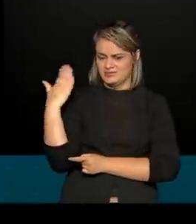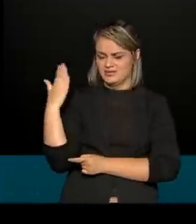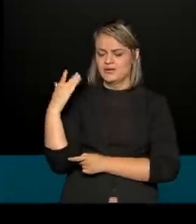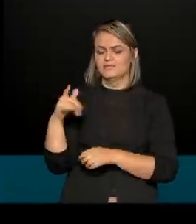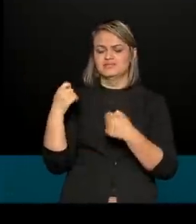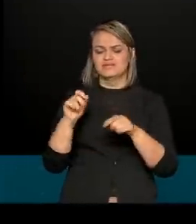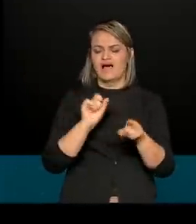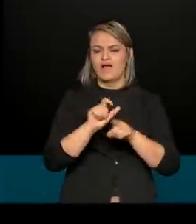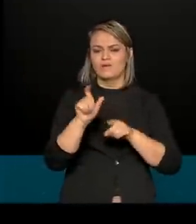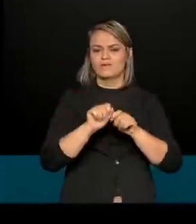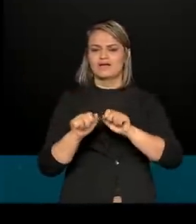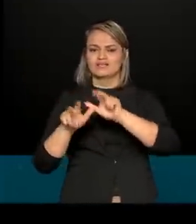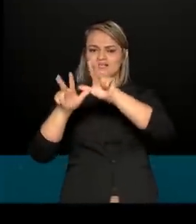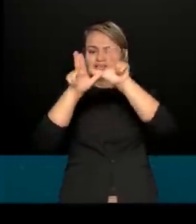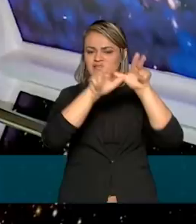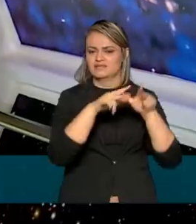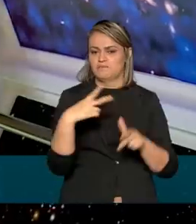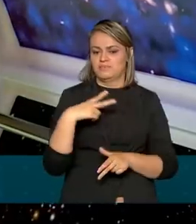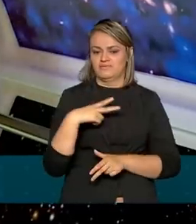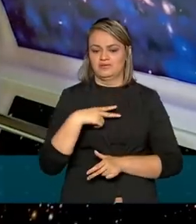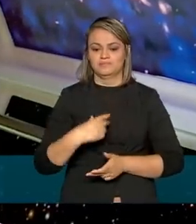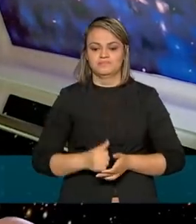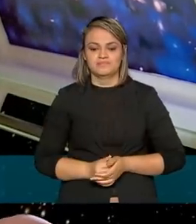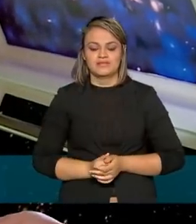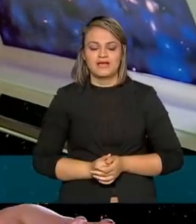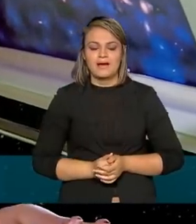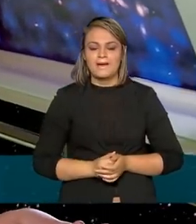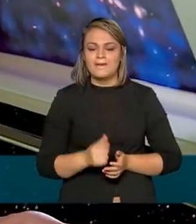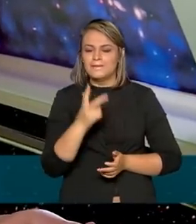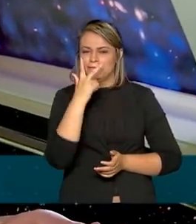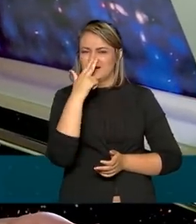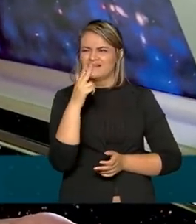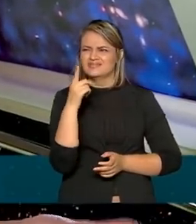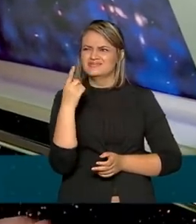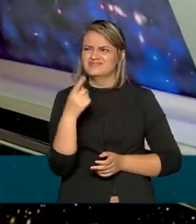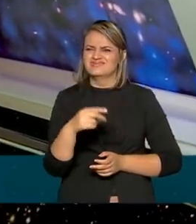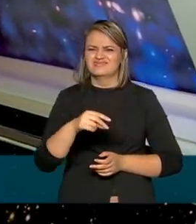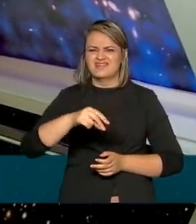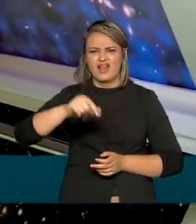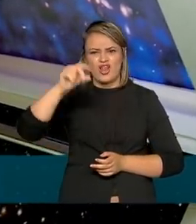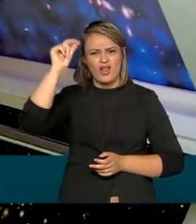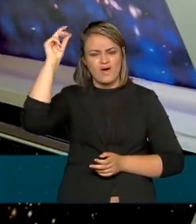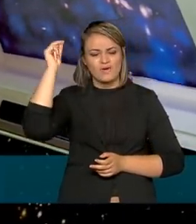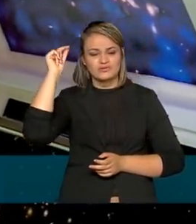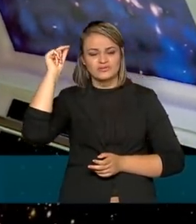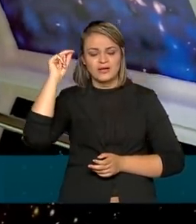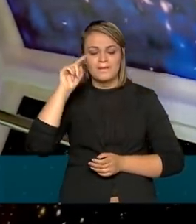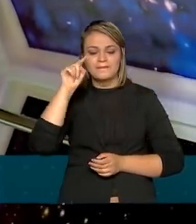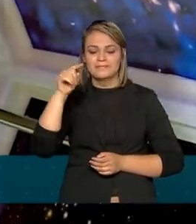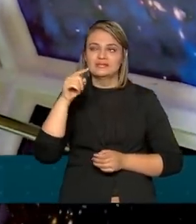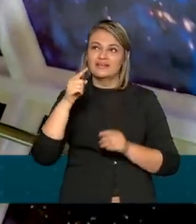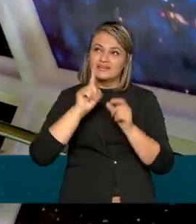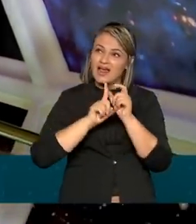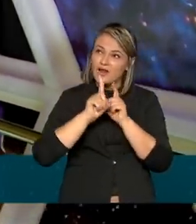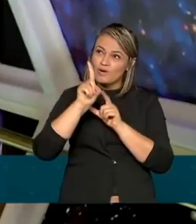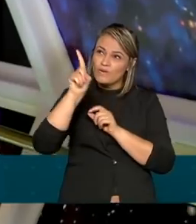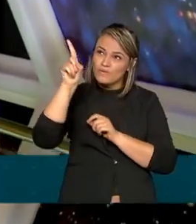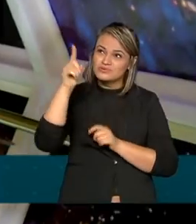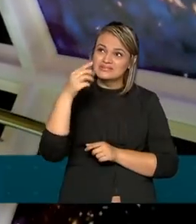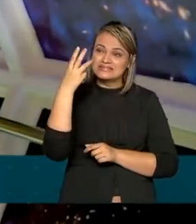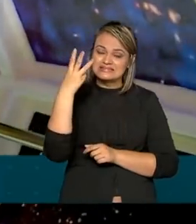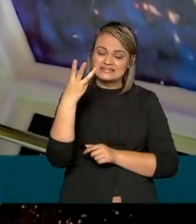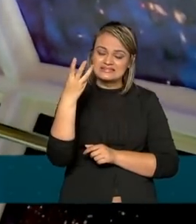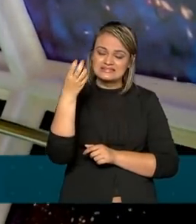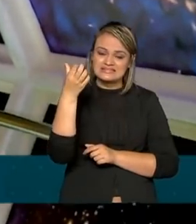que alugar satélites privados. Apesar de parecer algo tão distante, a 36 mil quilômetros da Terra,